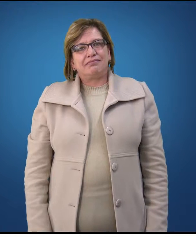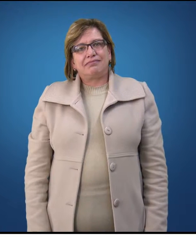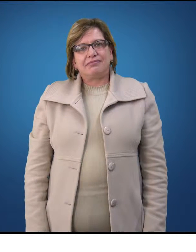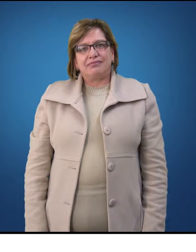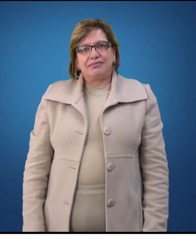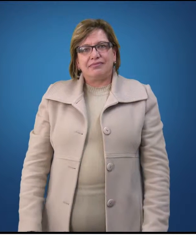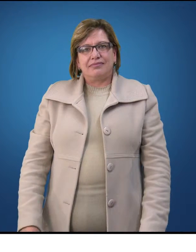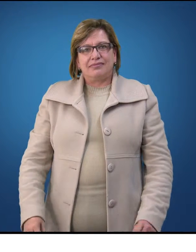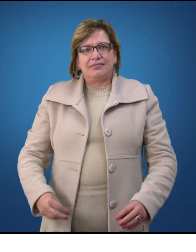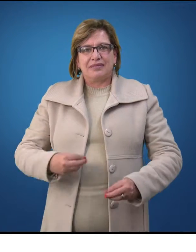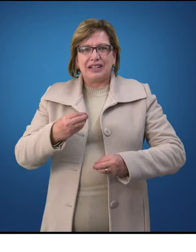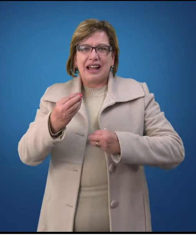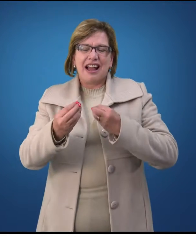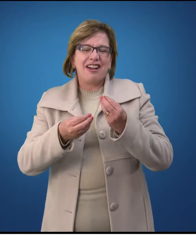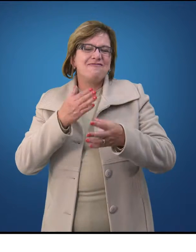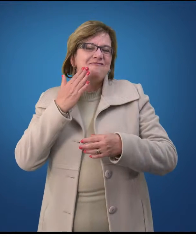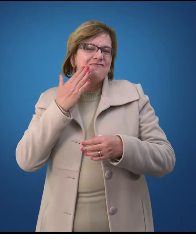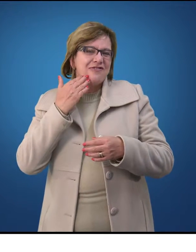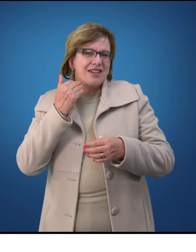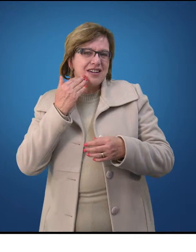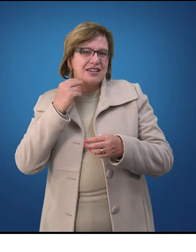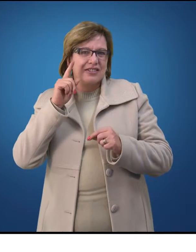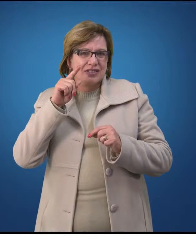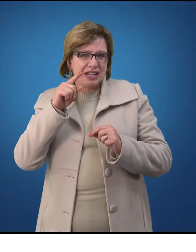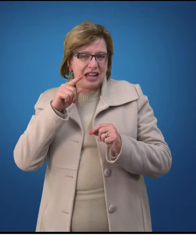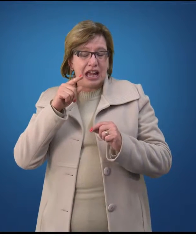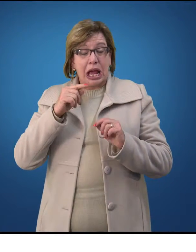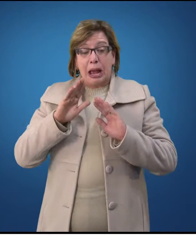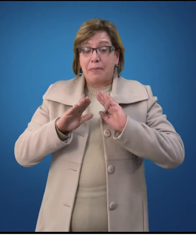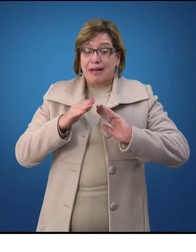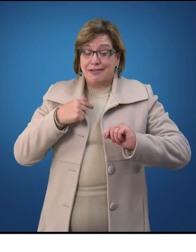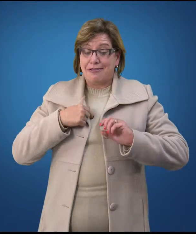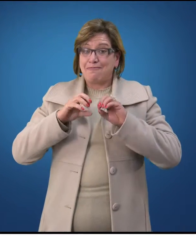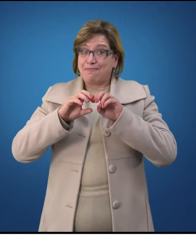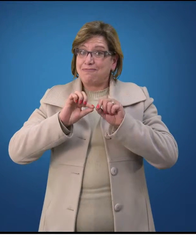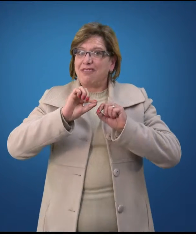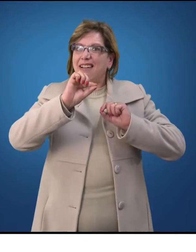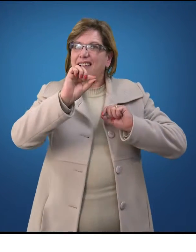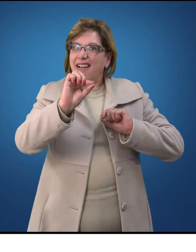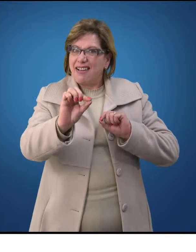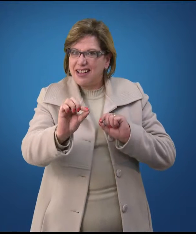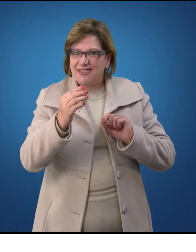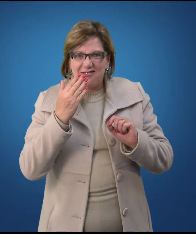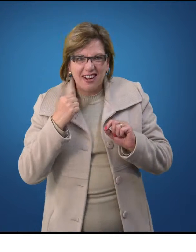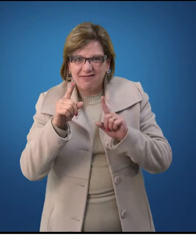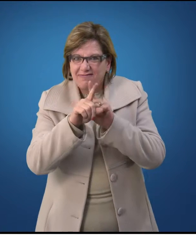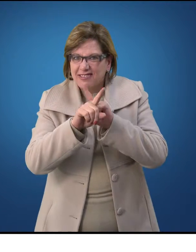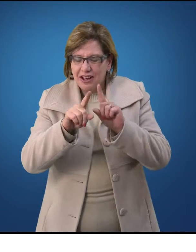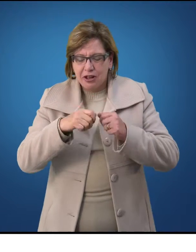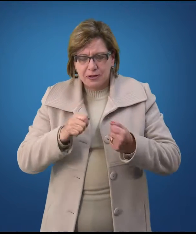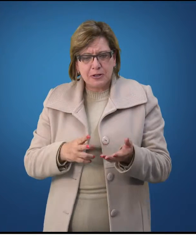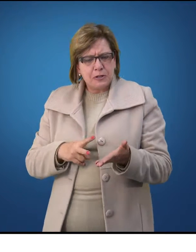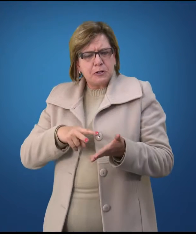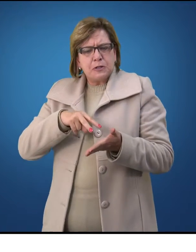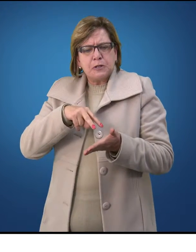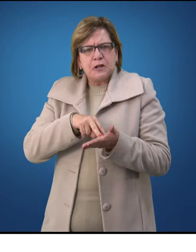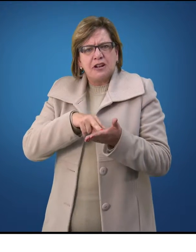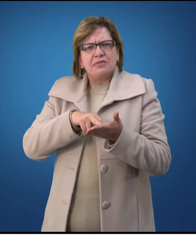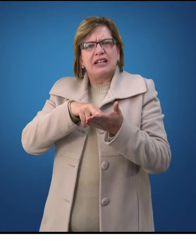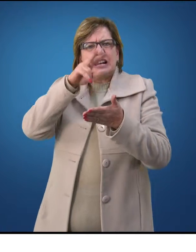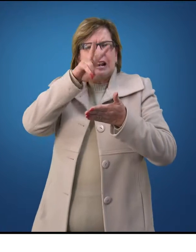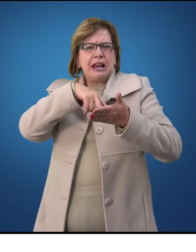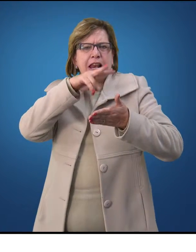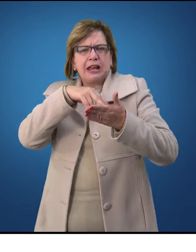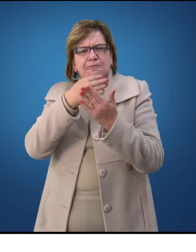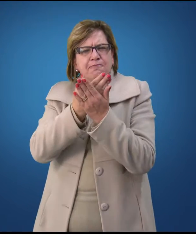A flexibilidade facilita, mas ser aluno no EAD não é tão fácil assim. Preciso me dedicar, fazer as leituras, estudar para as